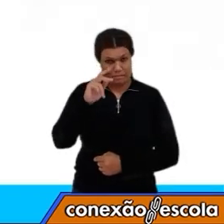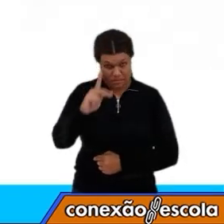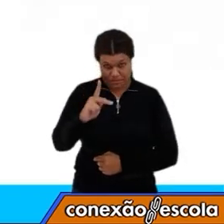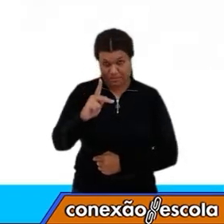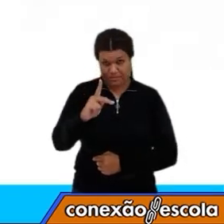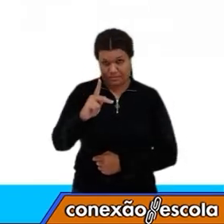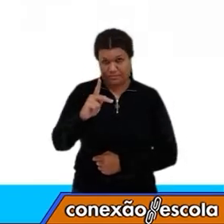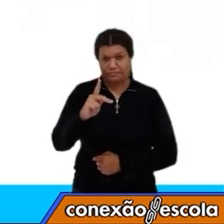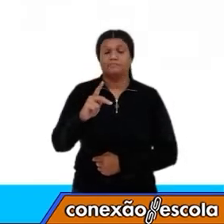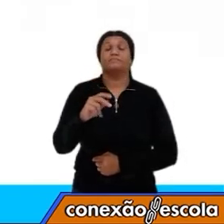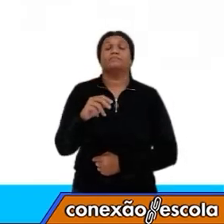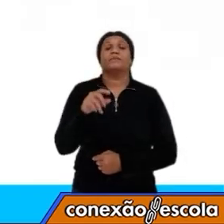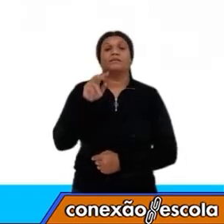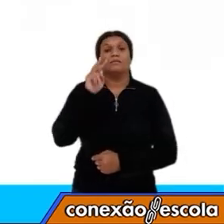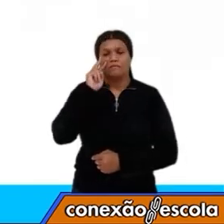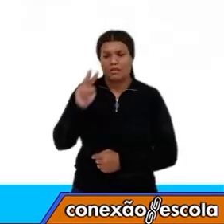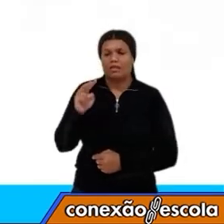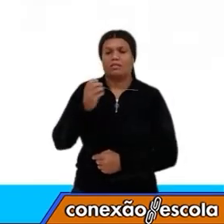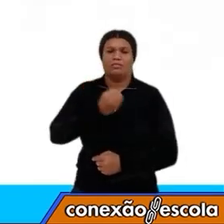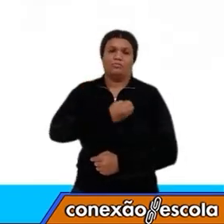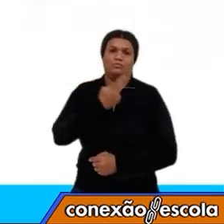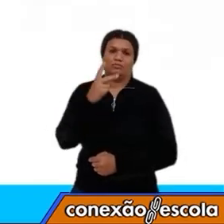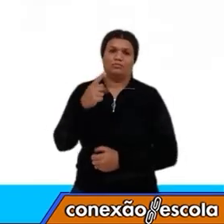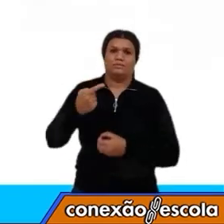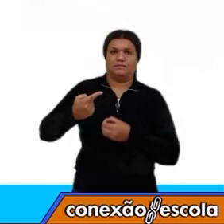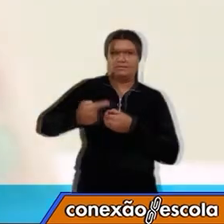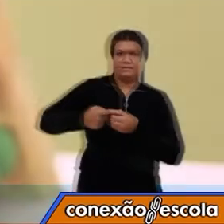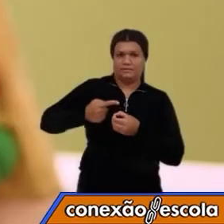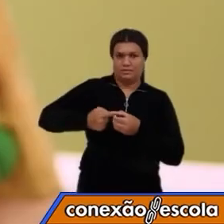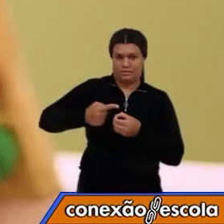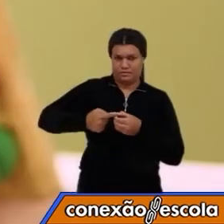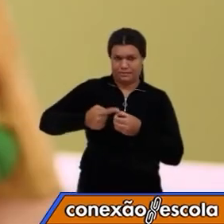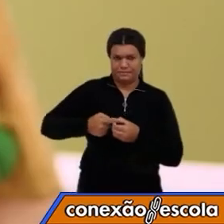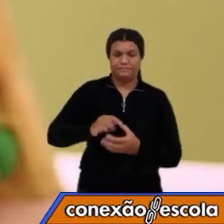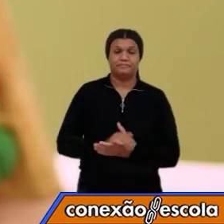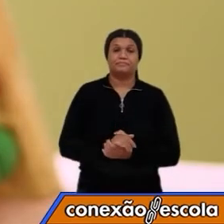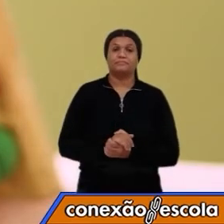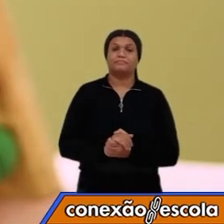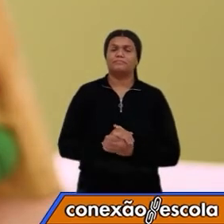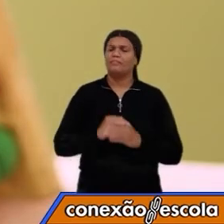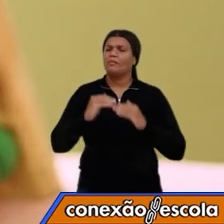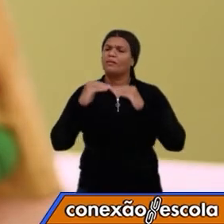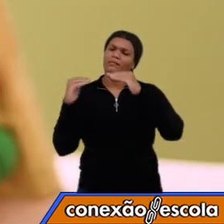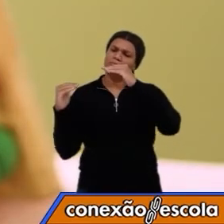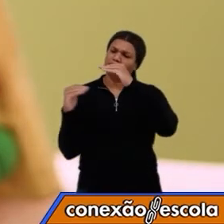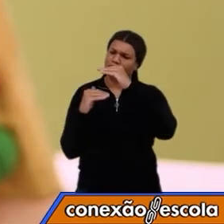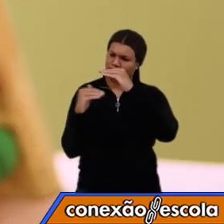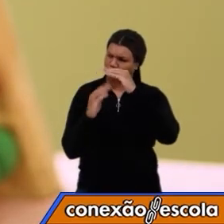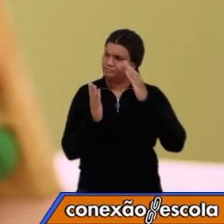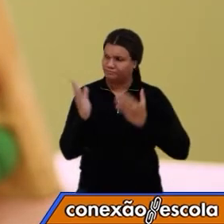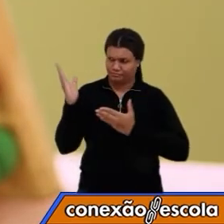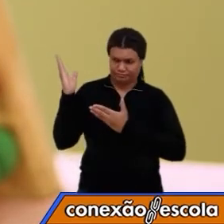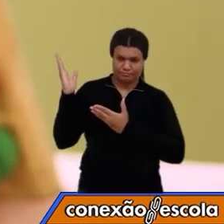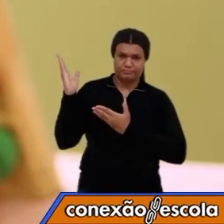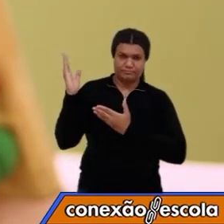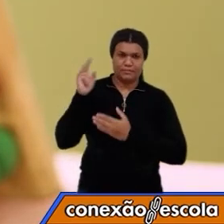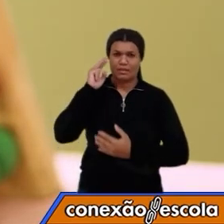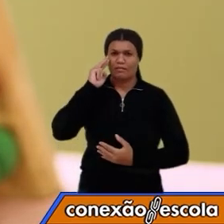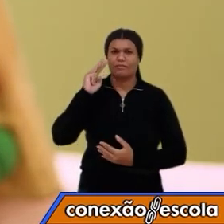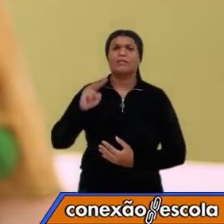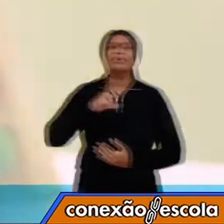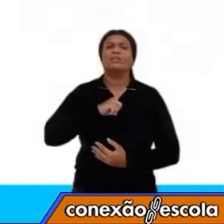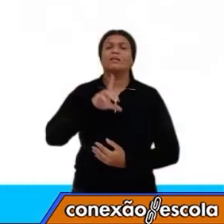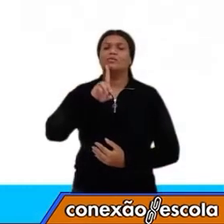identifica a sua cidade. Bem, aí embaixo nós veremos uma data de